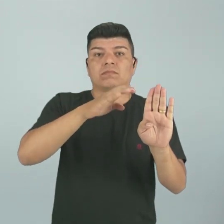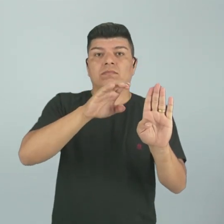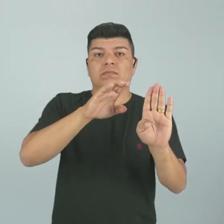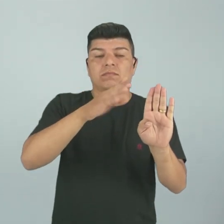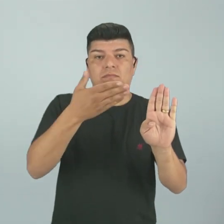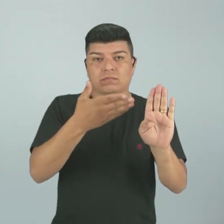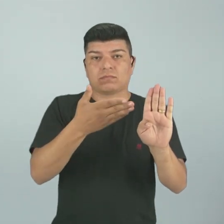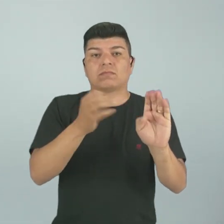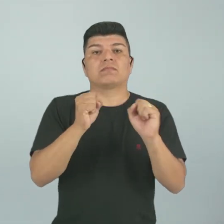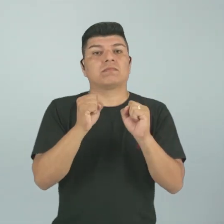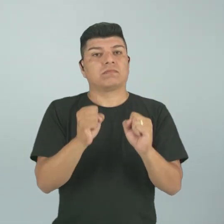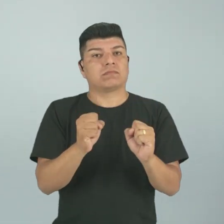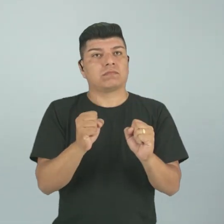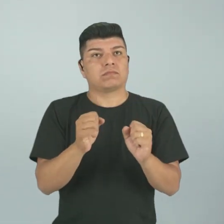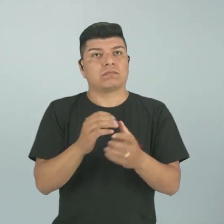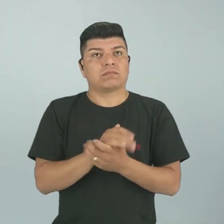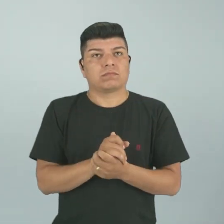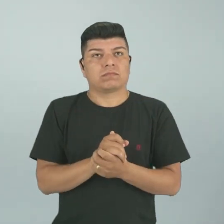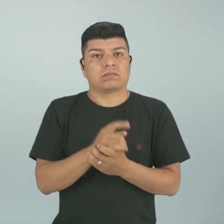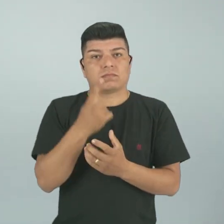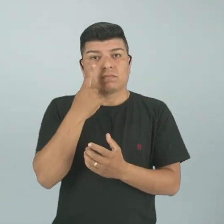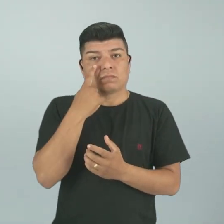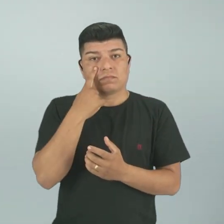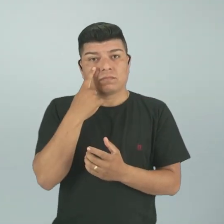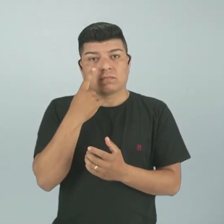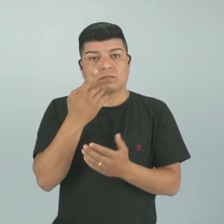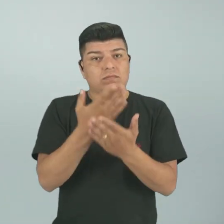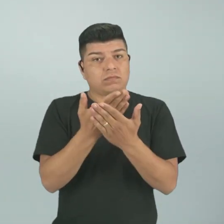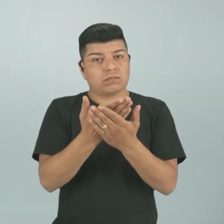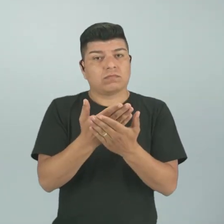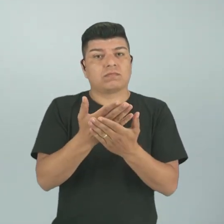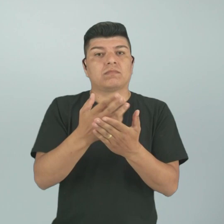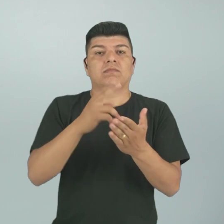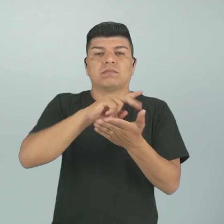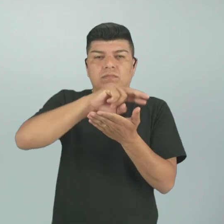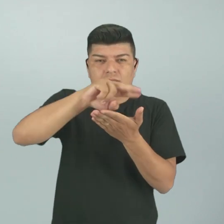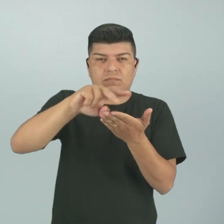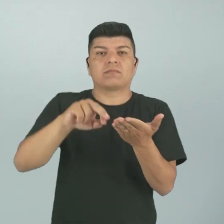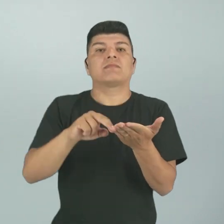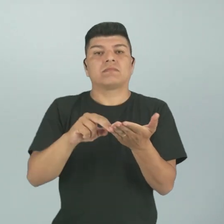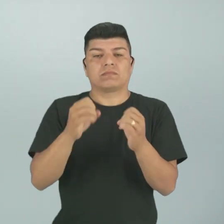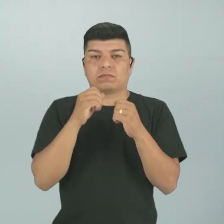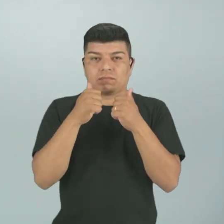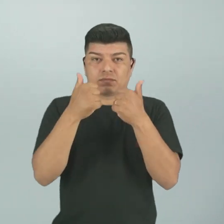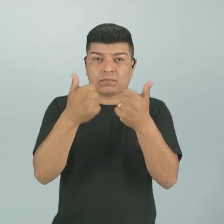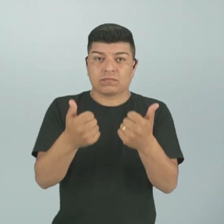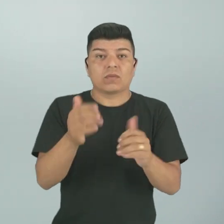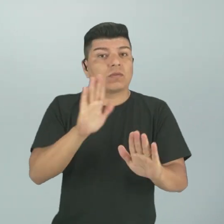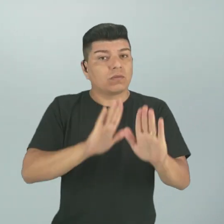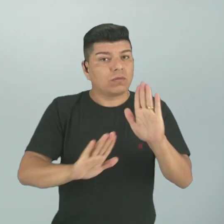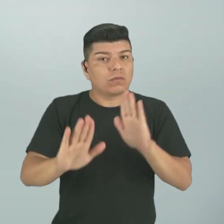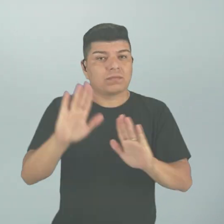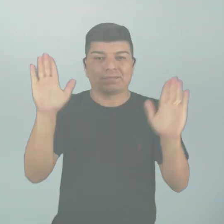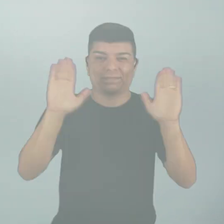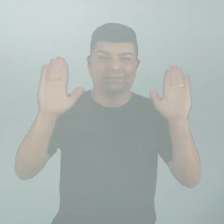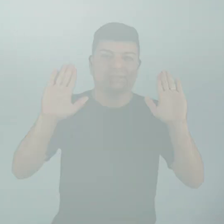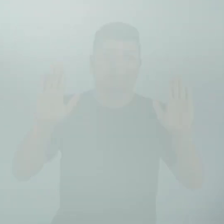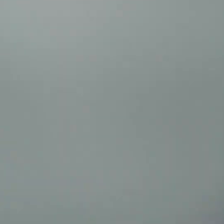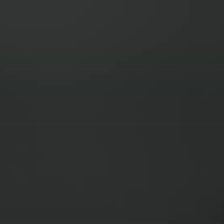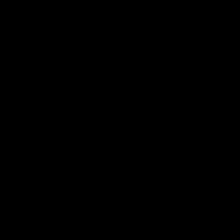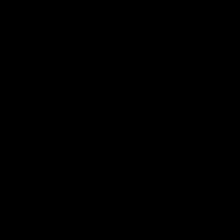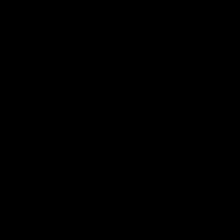Você vai poder rever essa aula diversas vezes, tá bom? E se cuidem. Tchau, tchau!